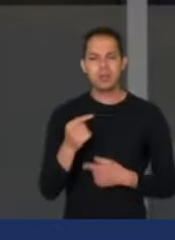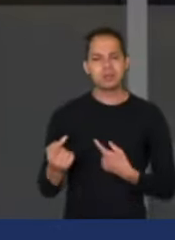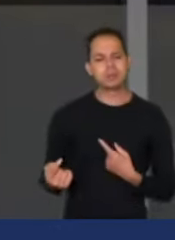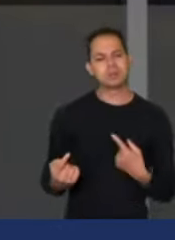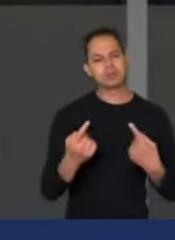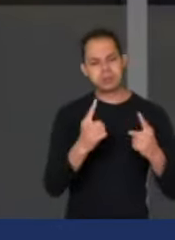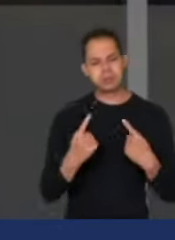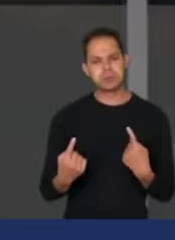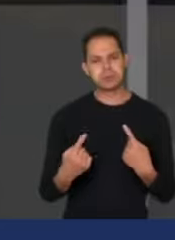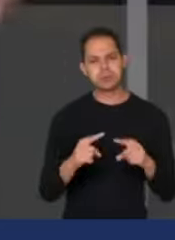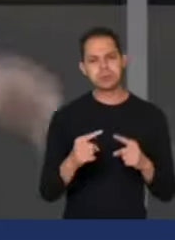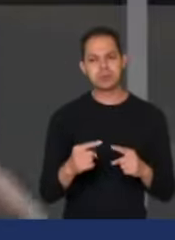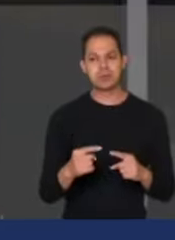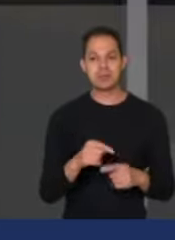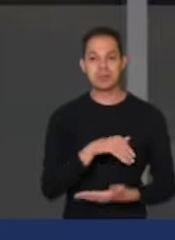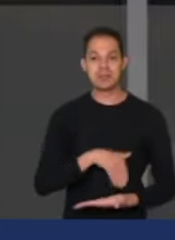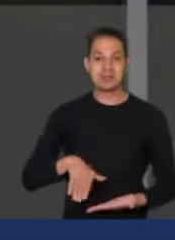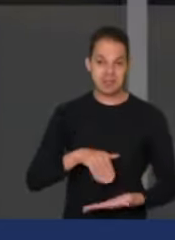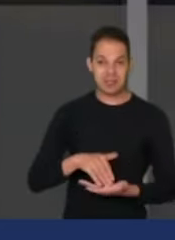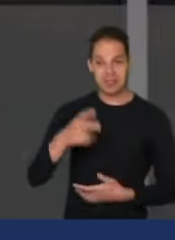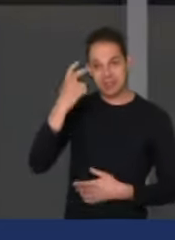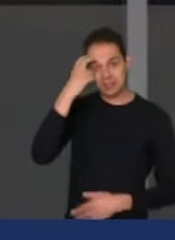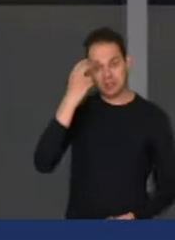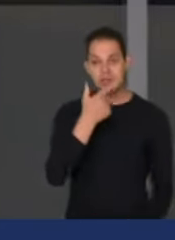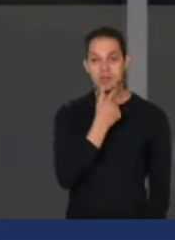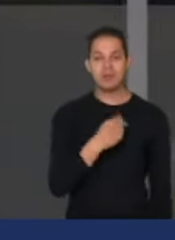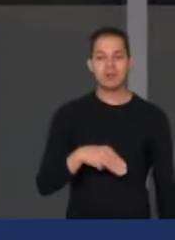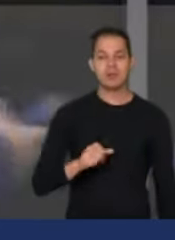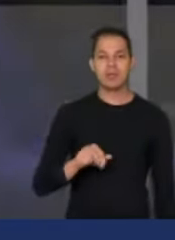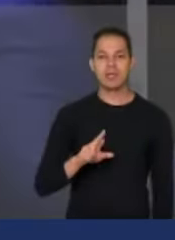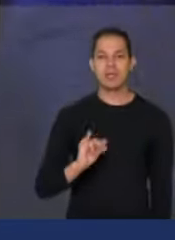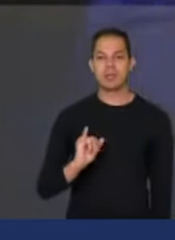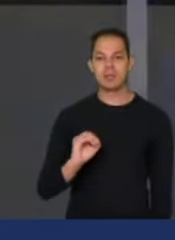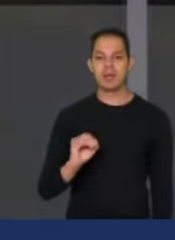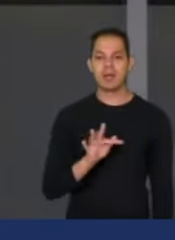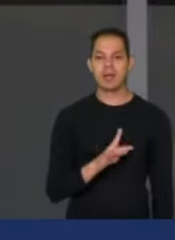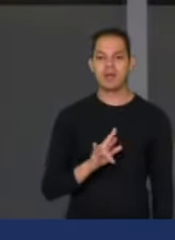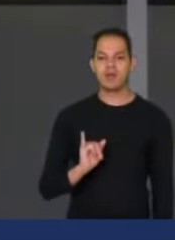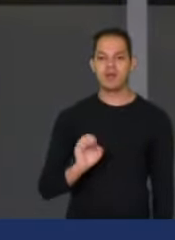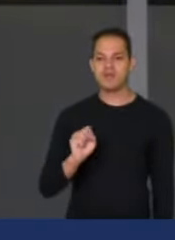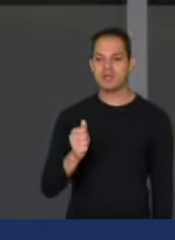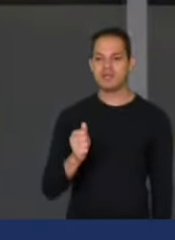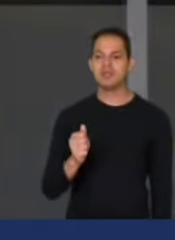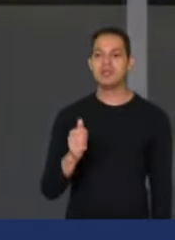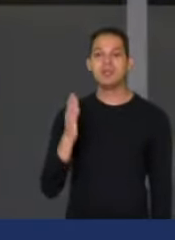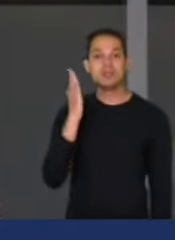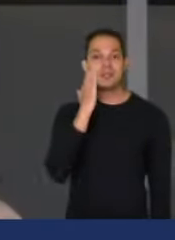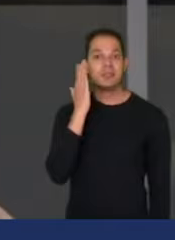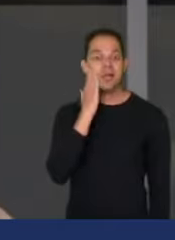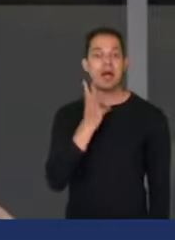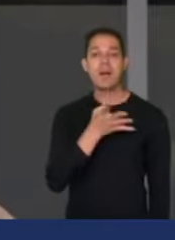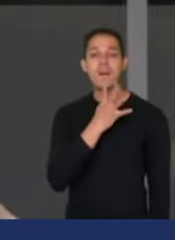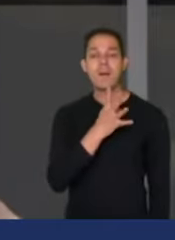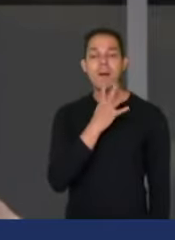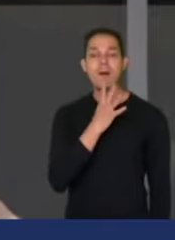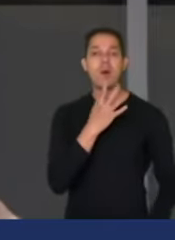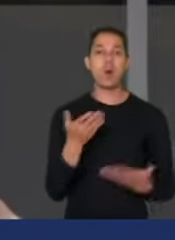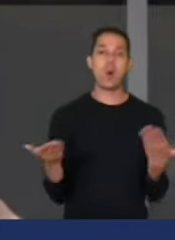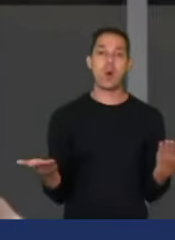o nosso secretário de Cultura, Mário Frias. Mário Frias sabe muito bem do que nós falamos. Hoje nós temos lá,